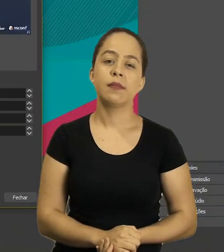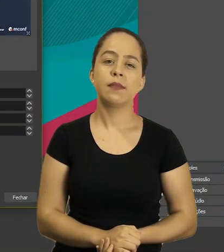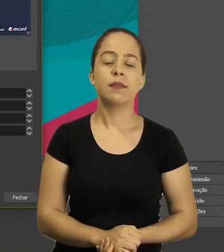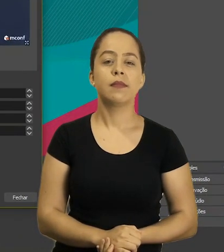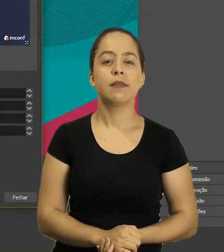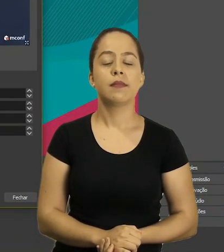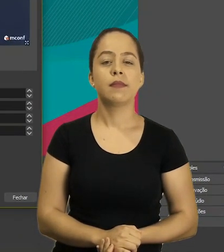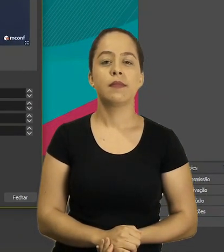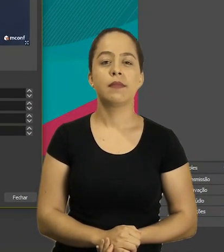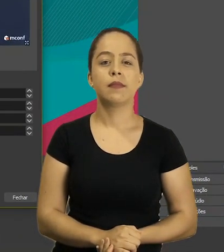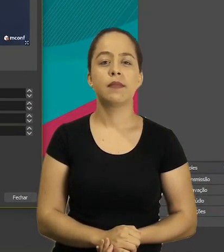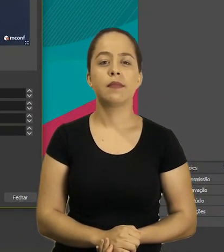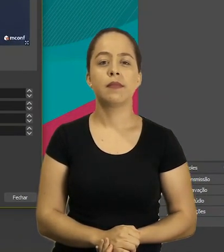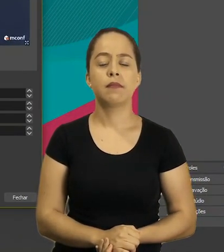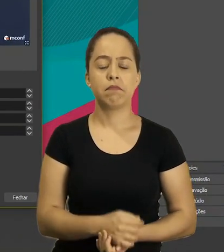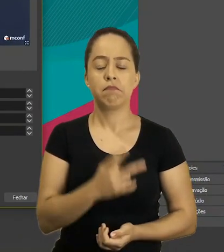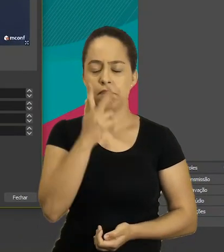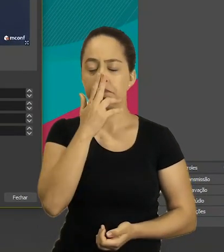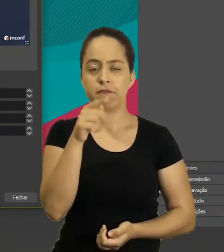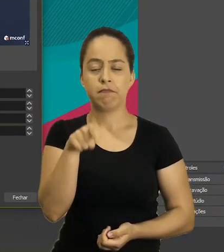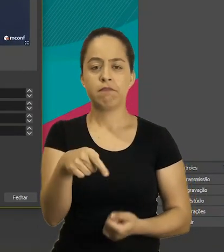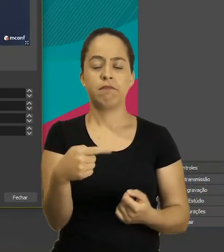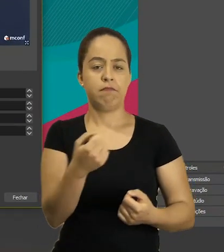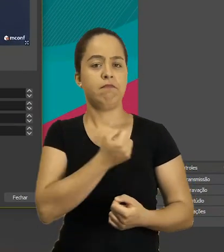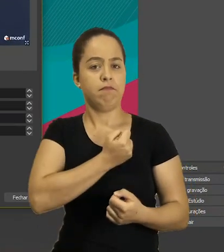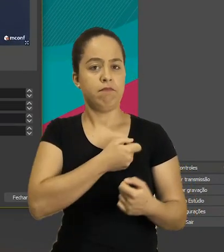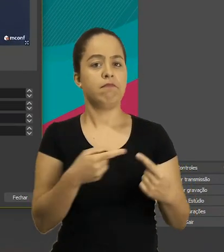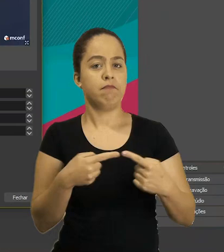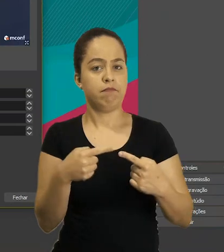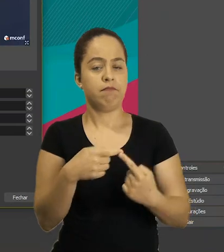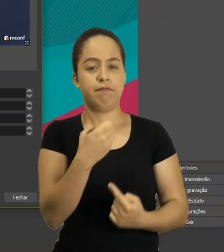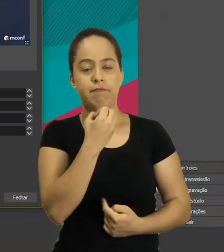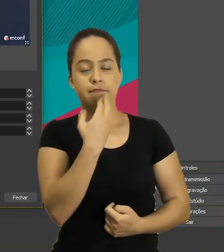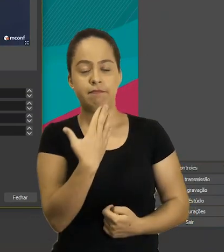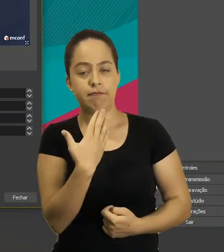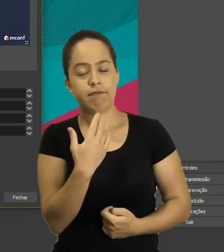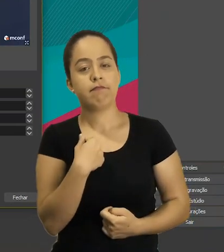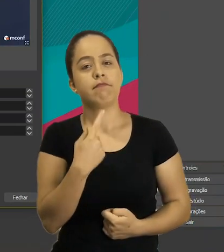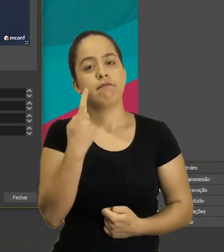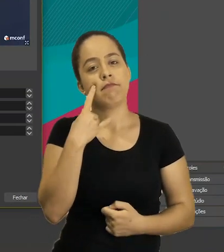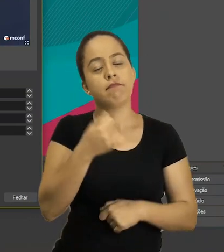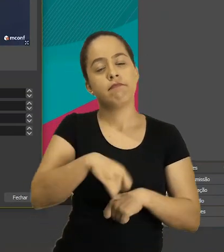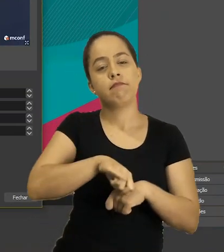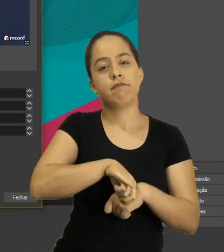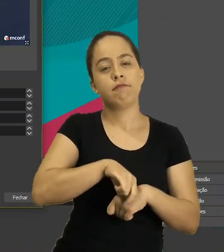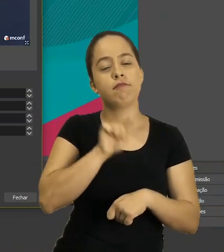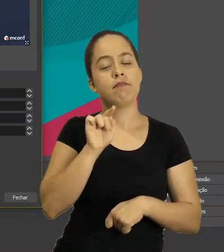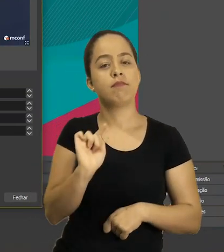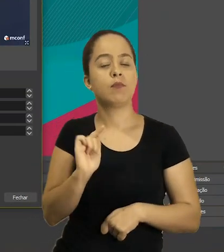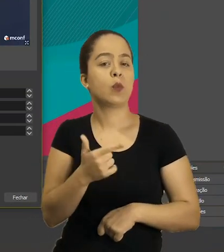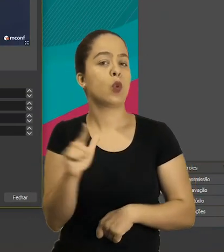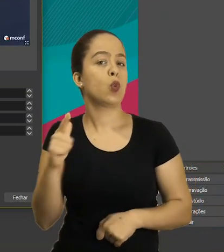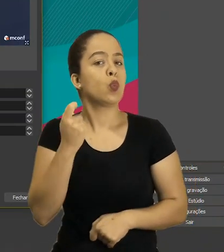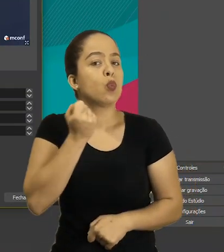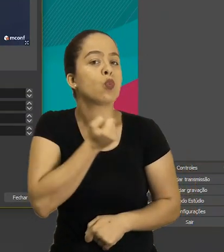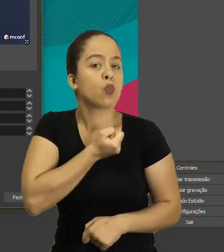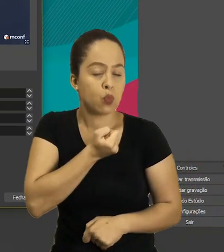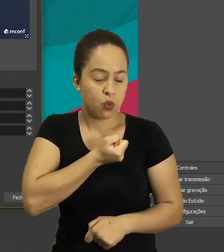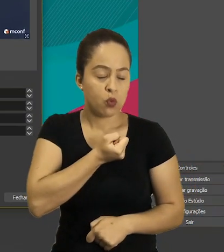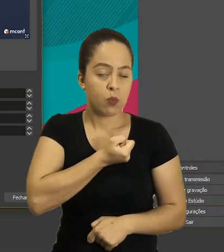190 190 ficou bom aí aqui no topo vou botar